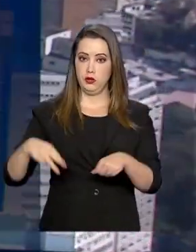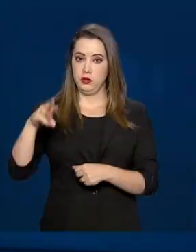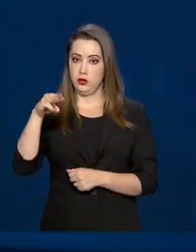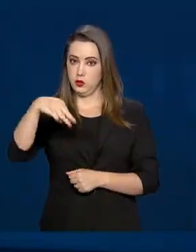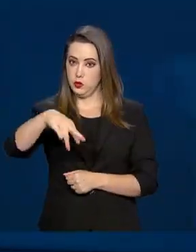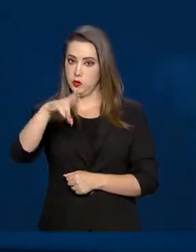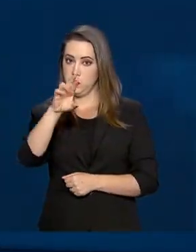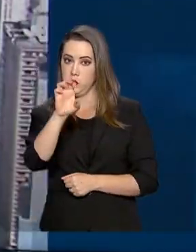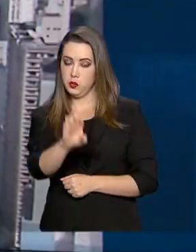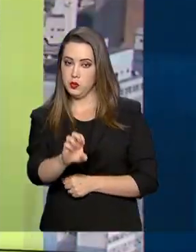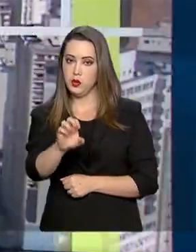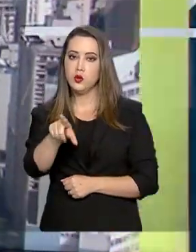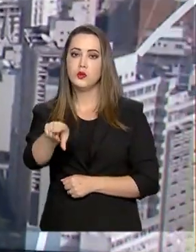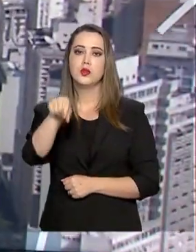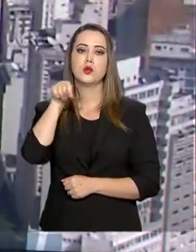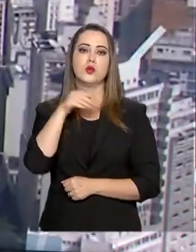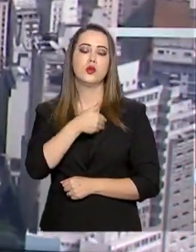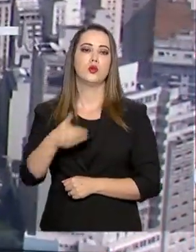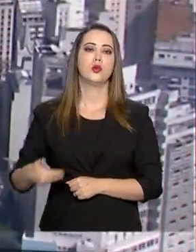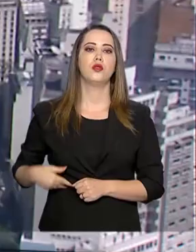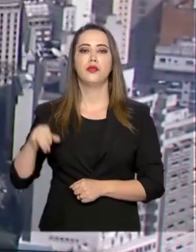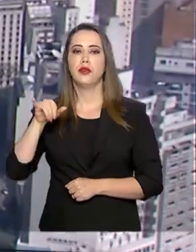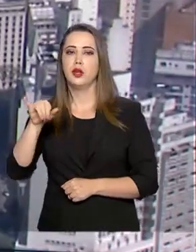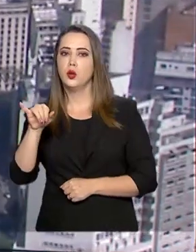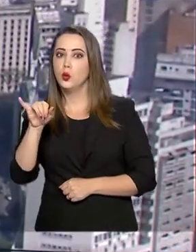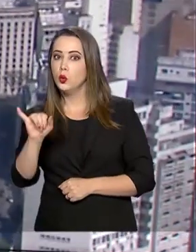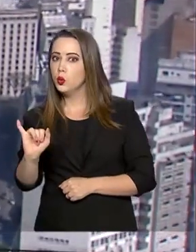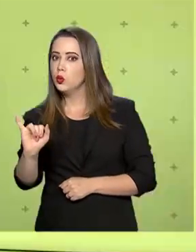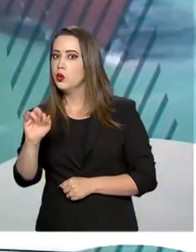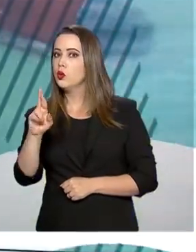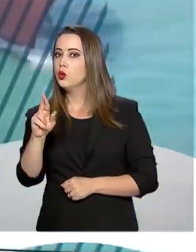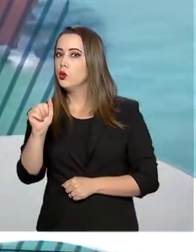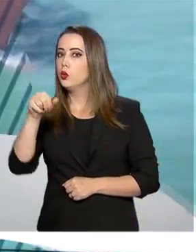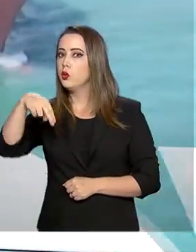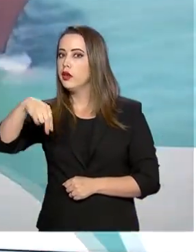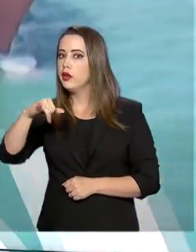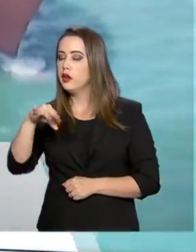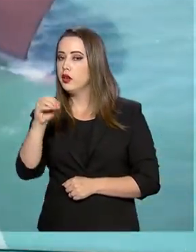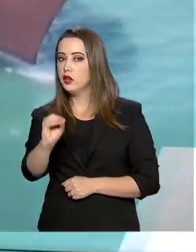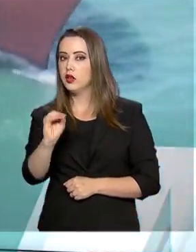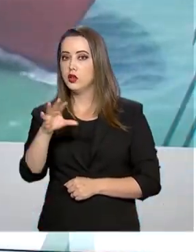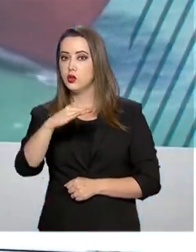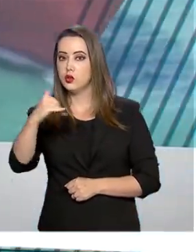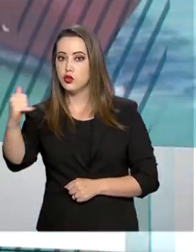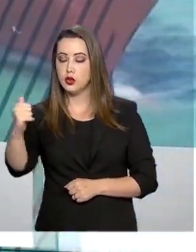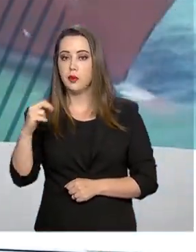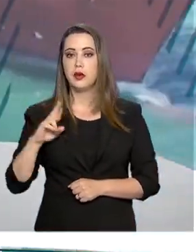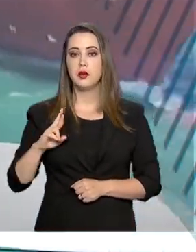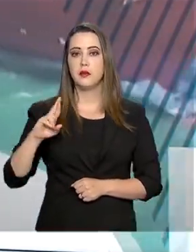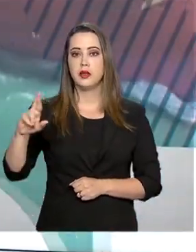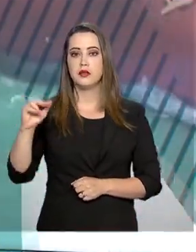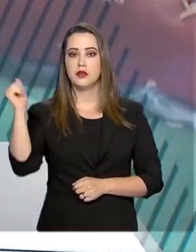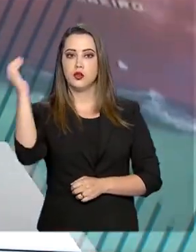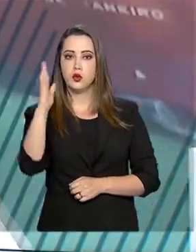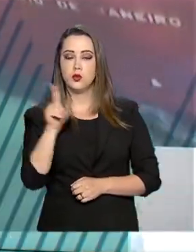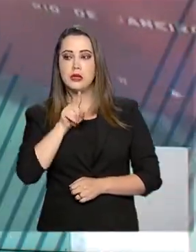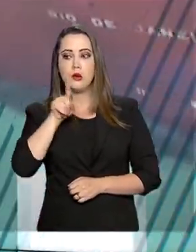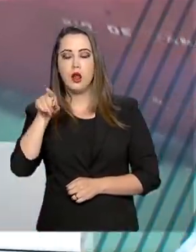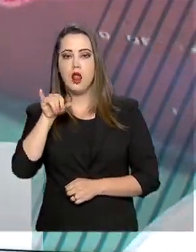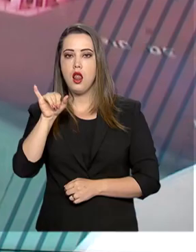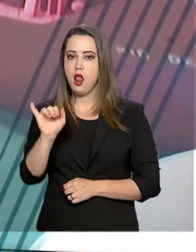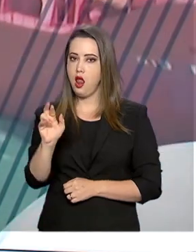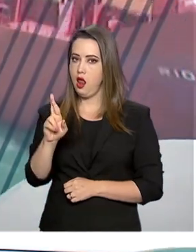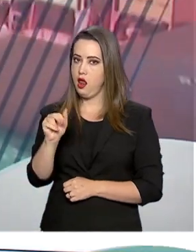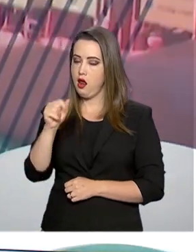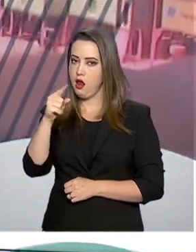Relações Exteriores sobre a decisão do governo iraniano de convocar a representante do Brasil naquele país. Ele afirmou que pretende manter o